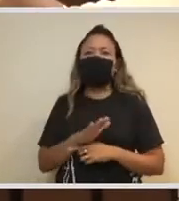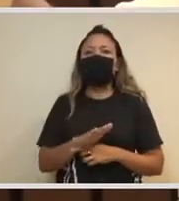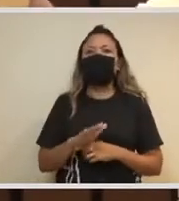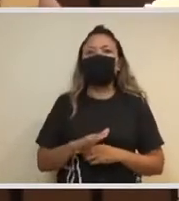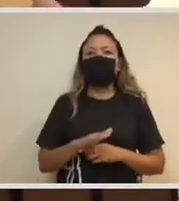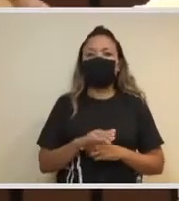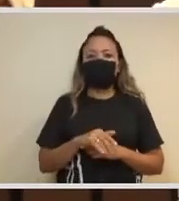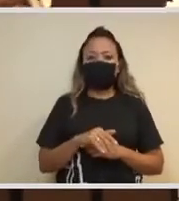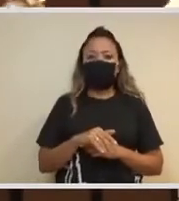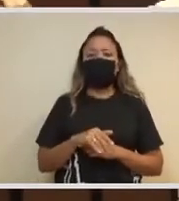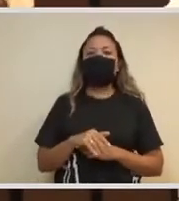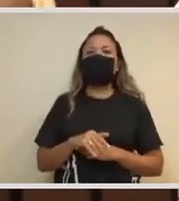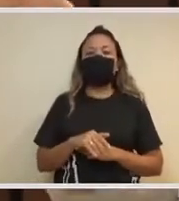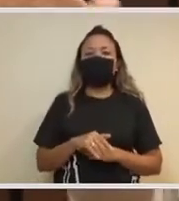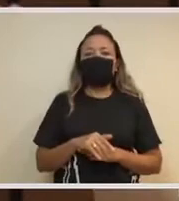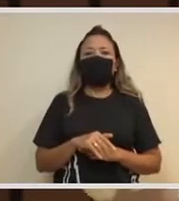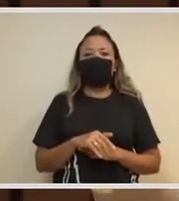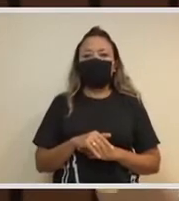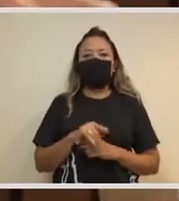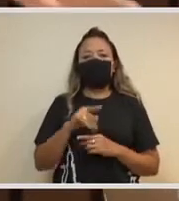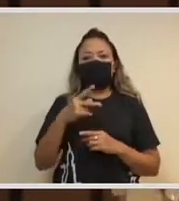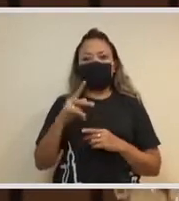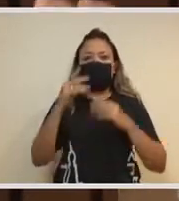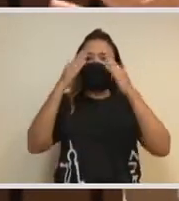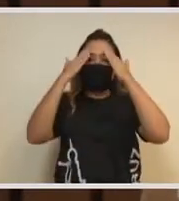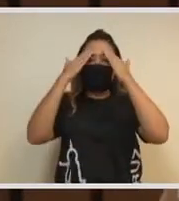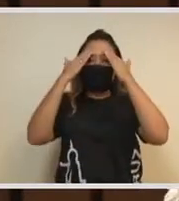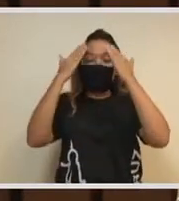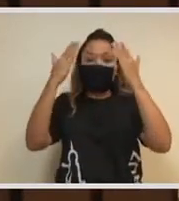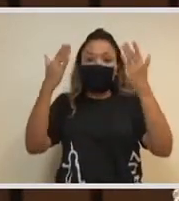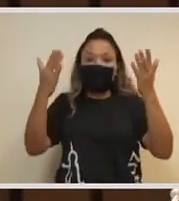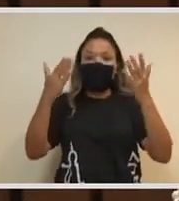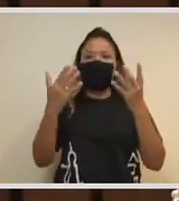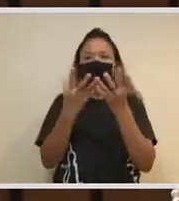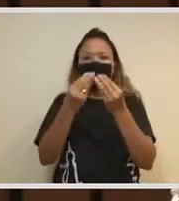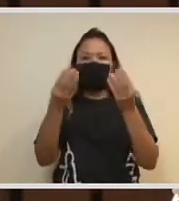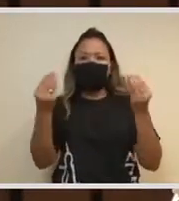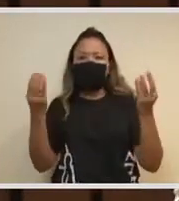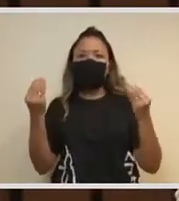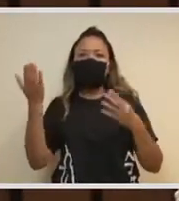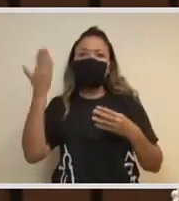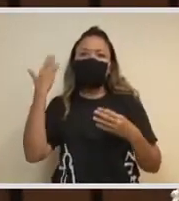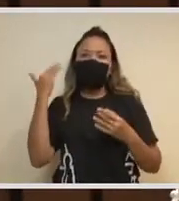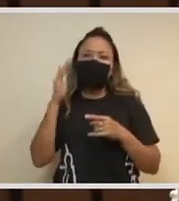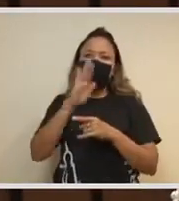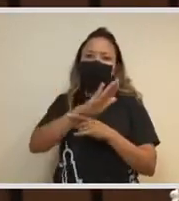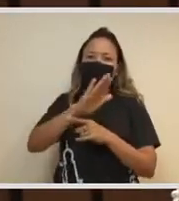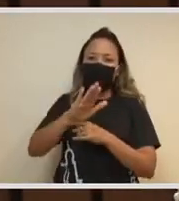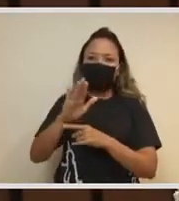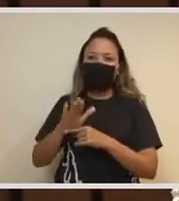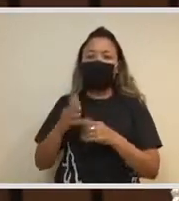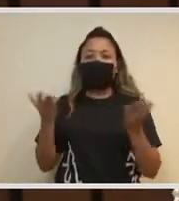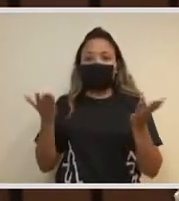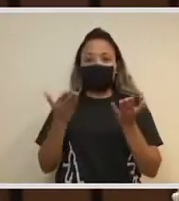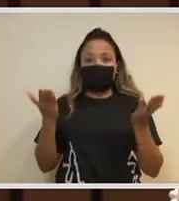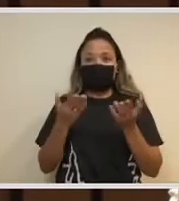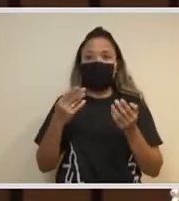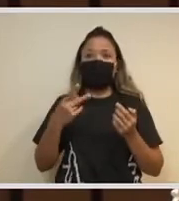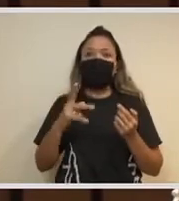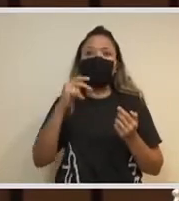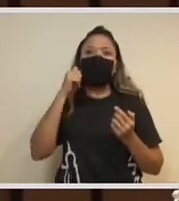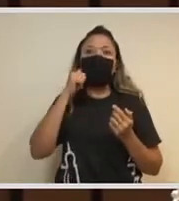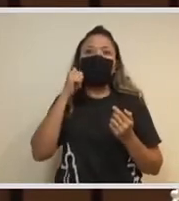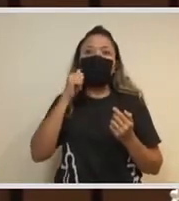só os primeiros ramos da árvore, e está vinculada à VPPIS, mas é uma honra contar com o Carlos Morel,